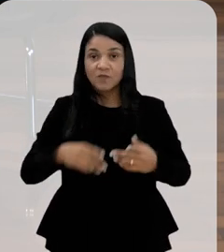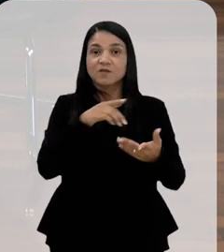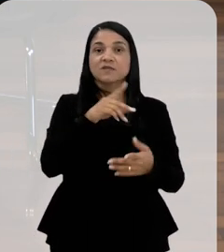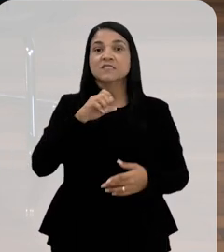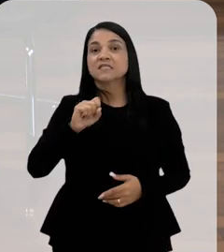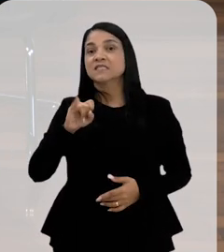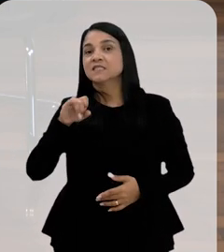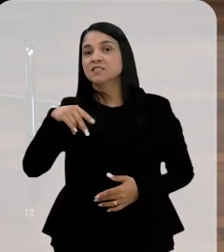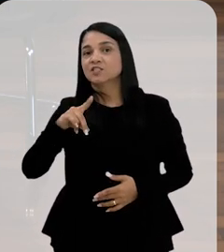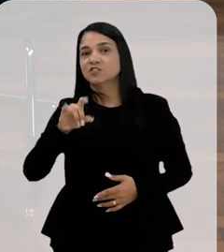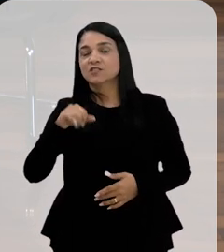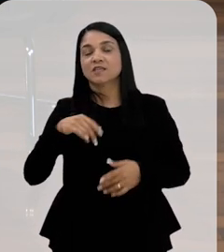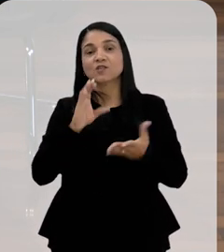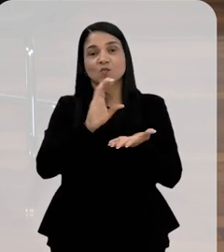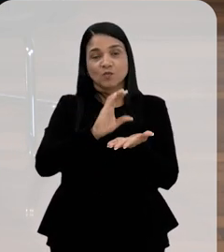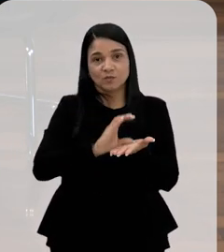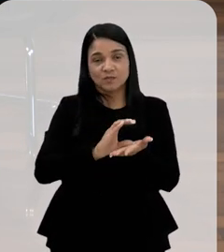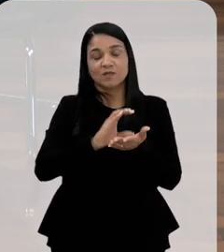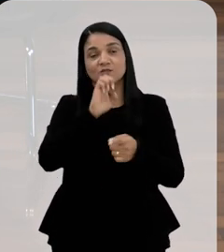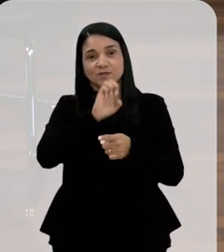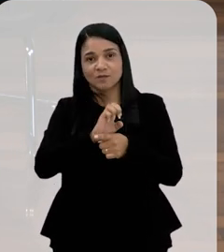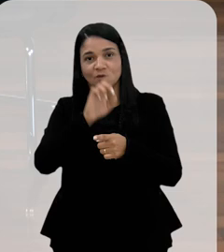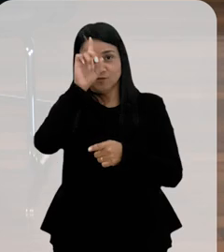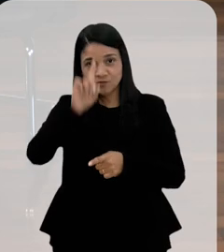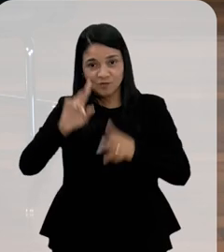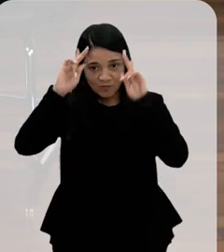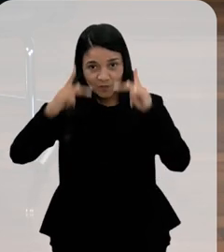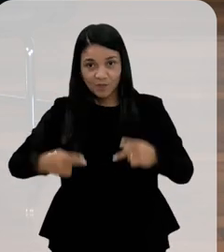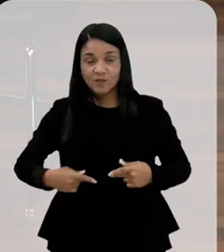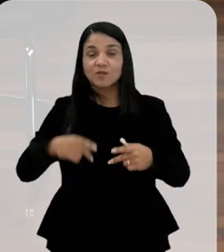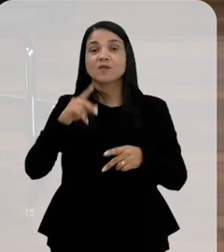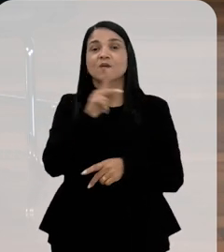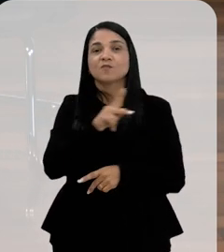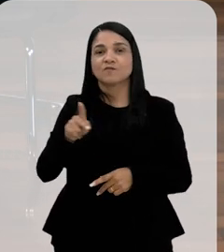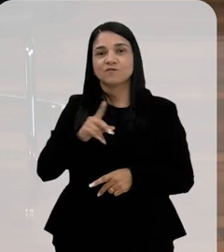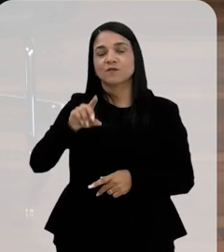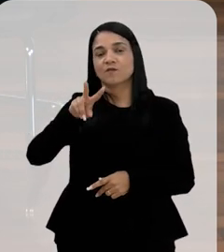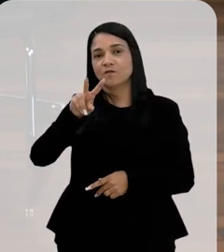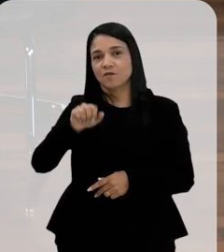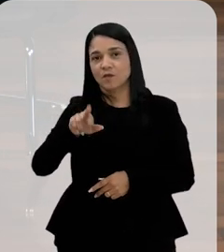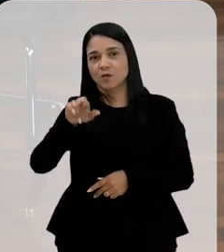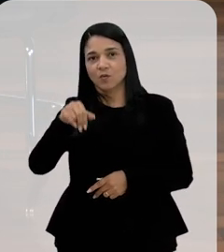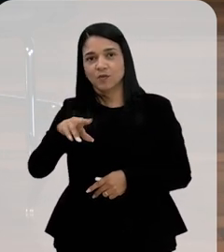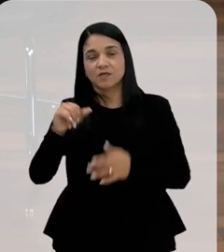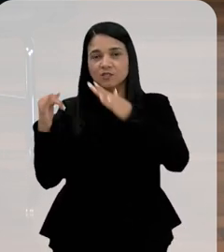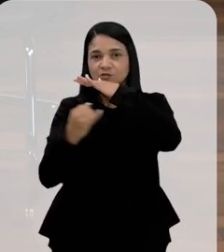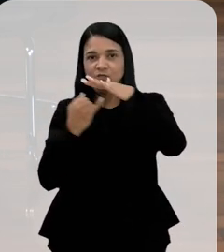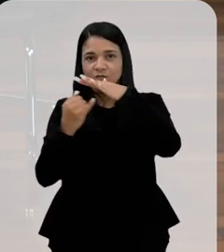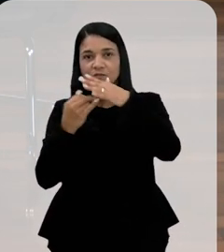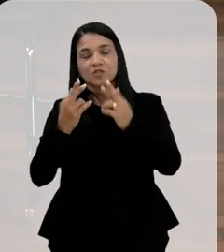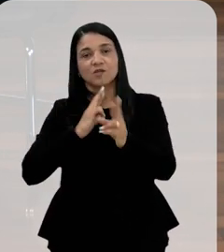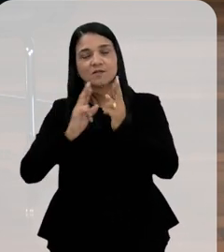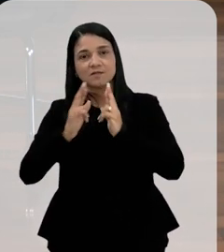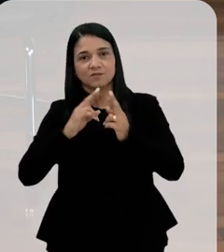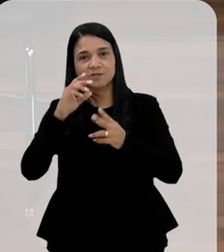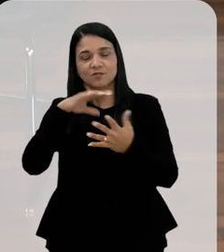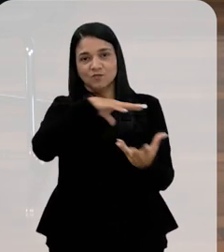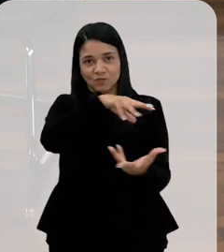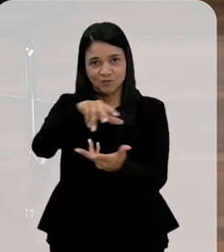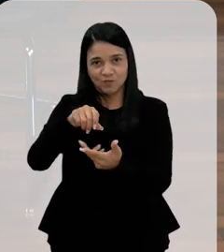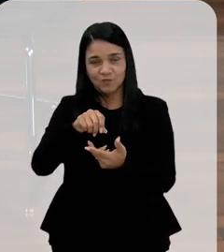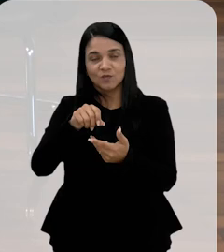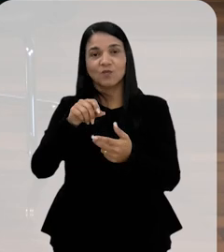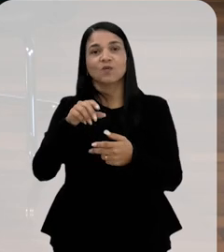o presidente Sidney Telles, do Conselho Estadual de Direitos Humanos, e a professora doutora Verônica Gorber, do Instituto de Relações